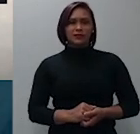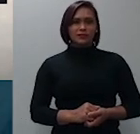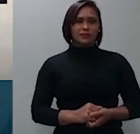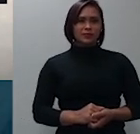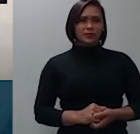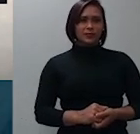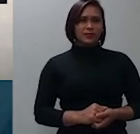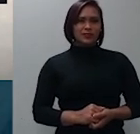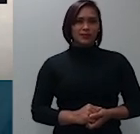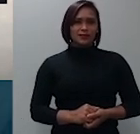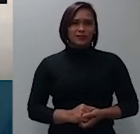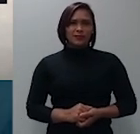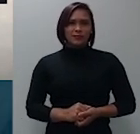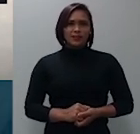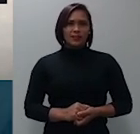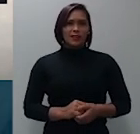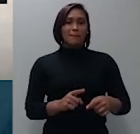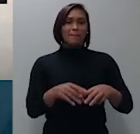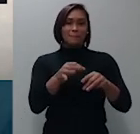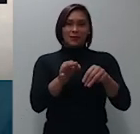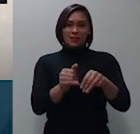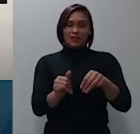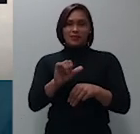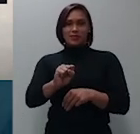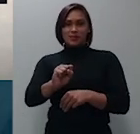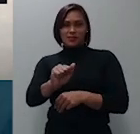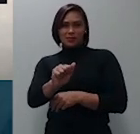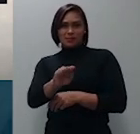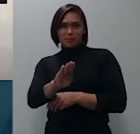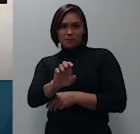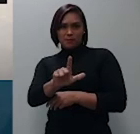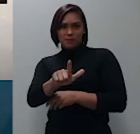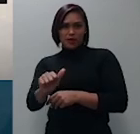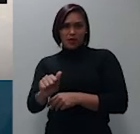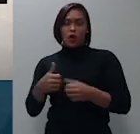ministra Isabel Galotti de acordo